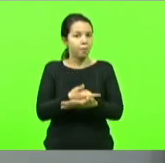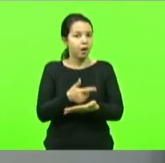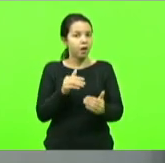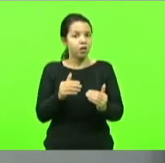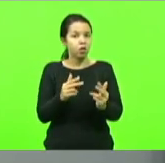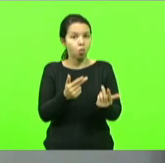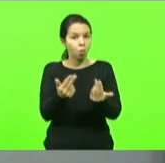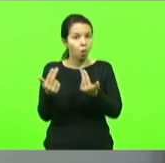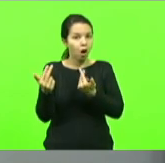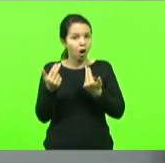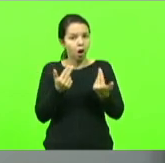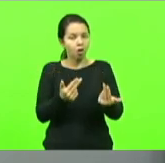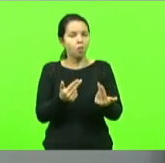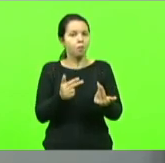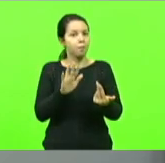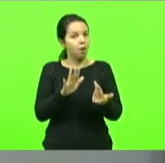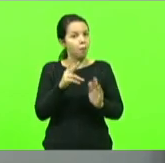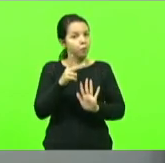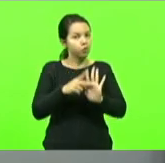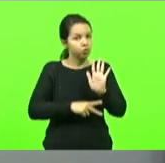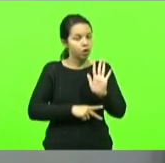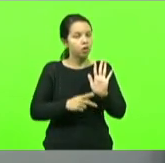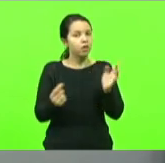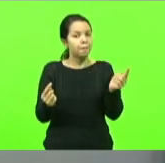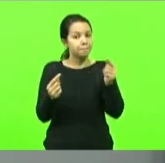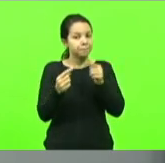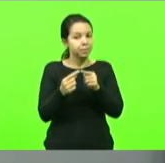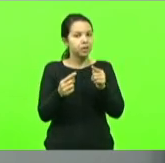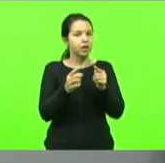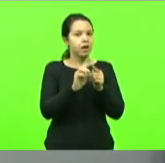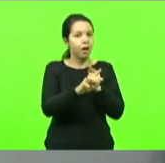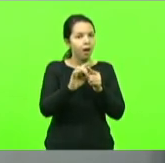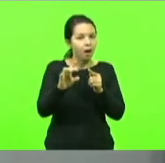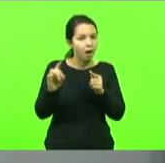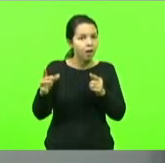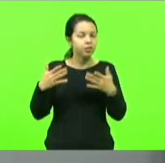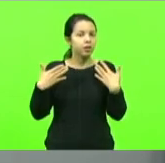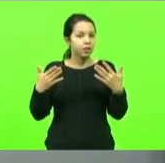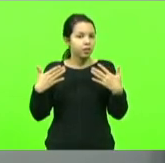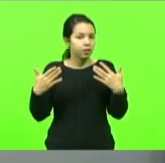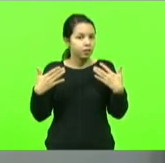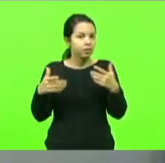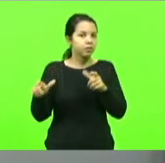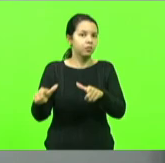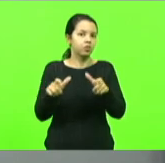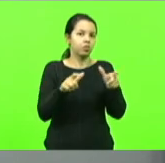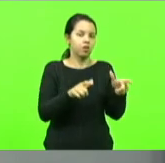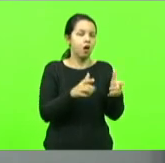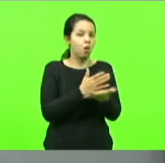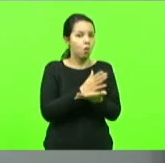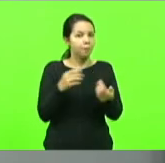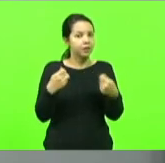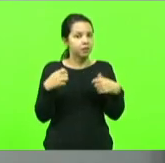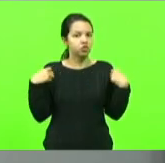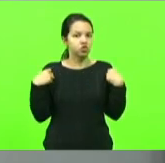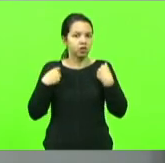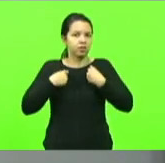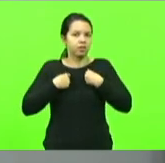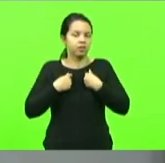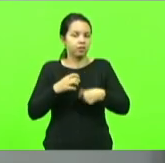E o projeto era que seja característico em relação ao clima para cada um. Um precisa de uma jaqueta, outro apenas